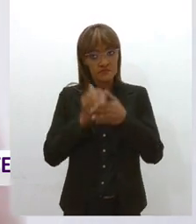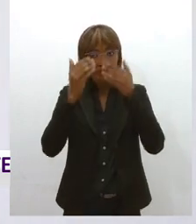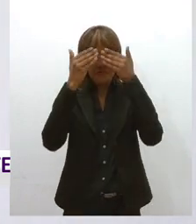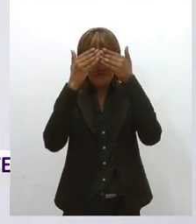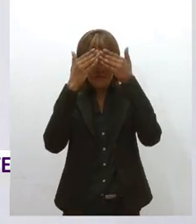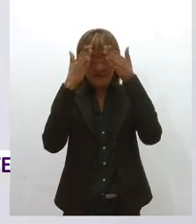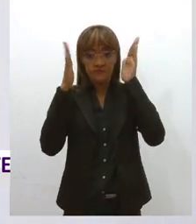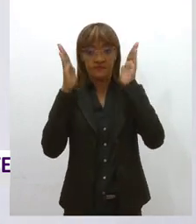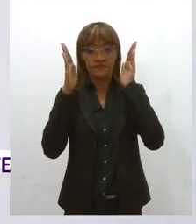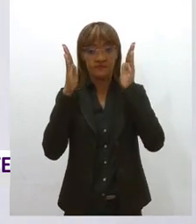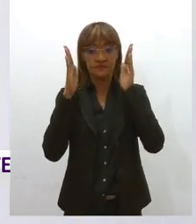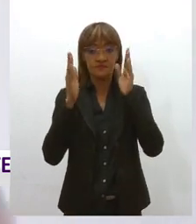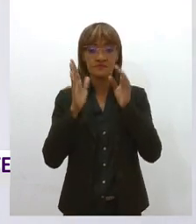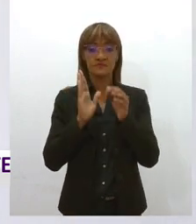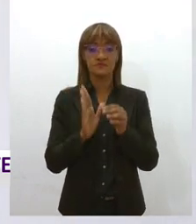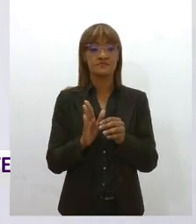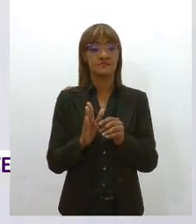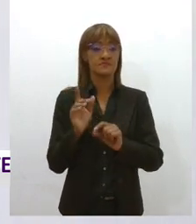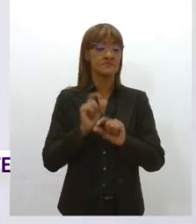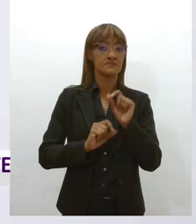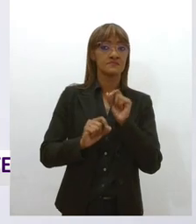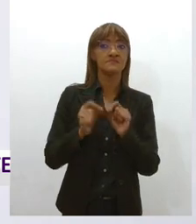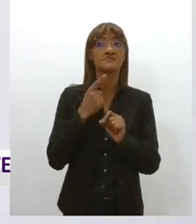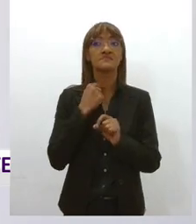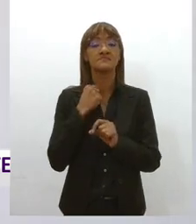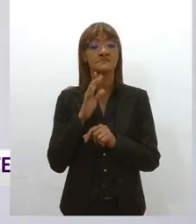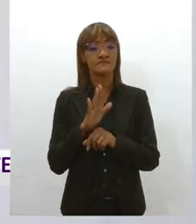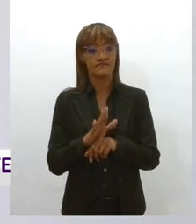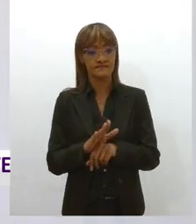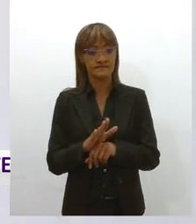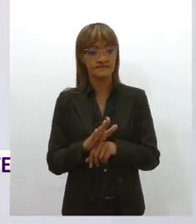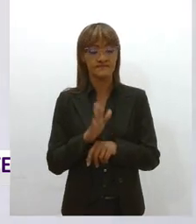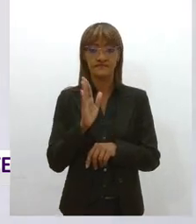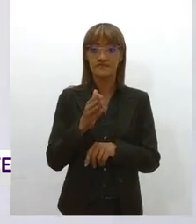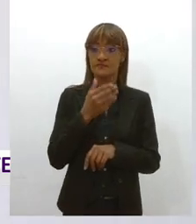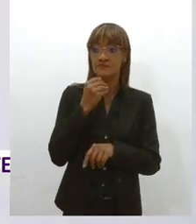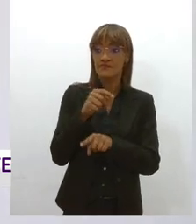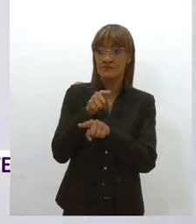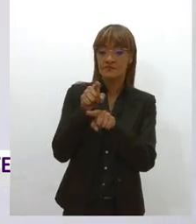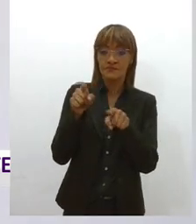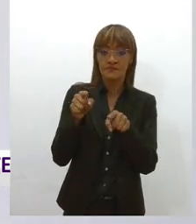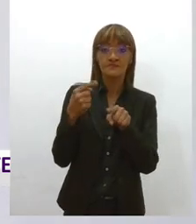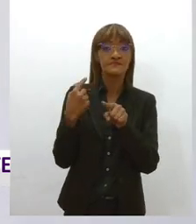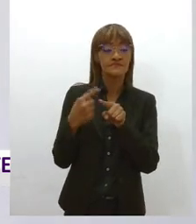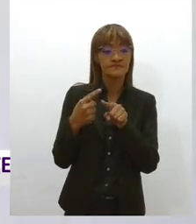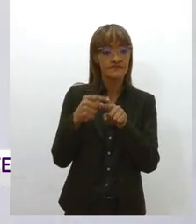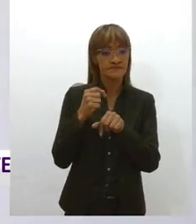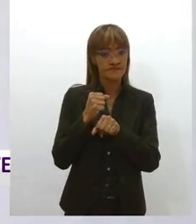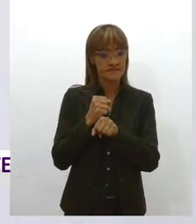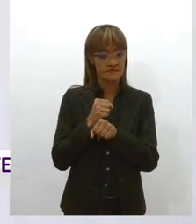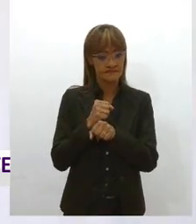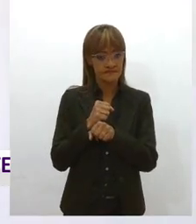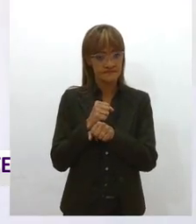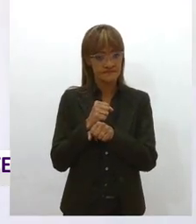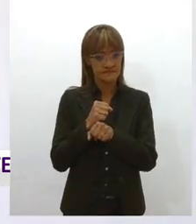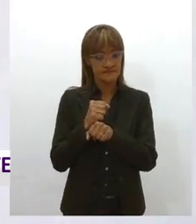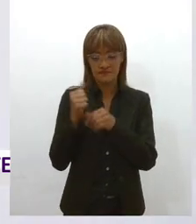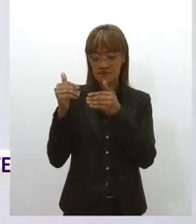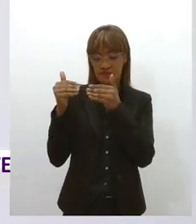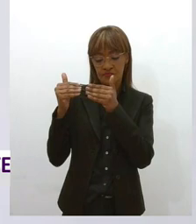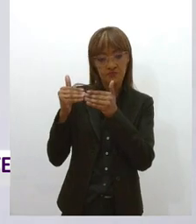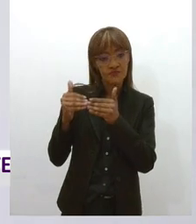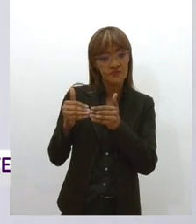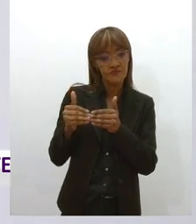desejabilidade do gênero masculino, porque estão relacionadas a essa apropriação